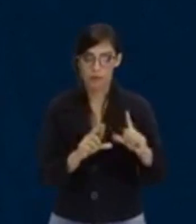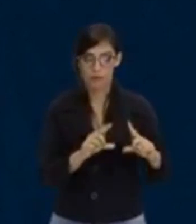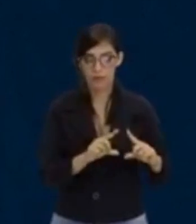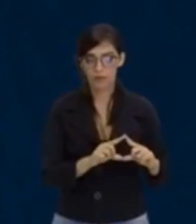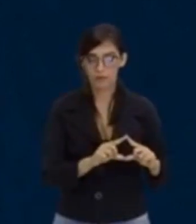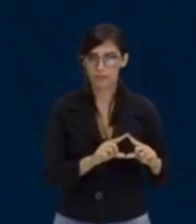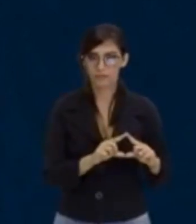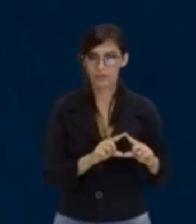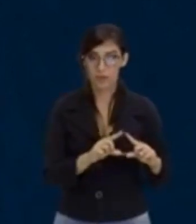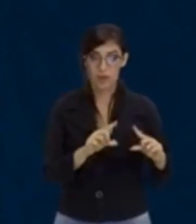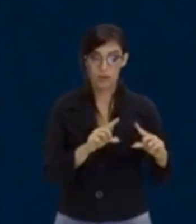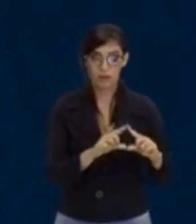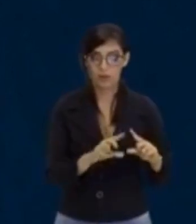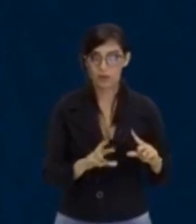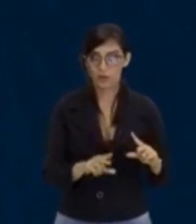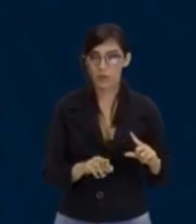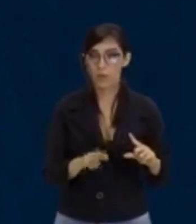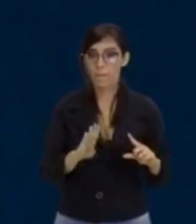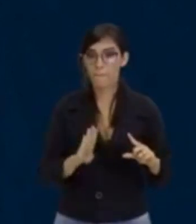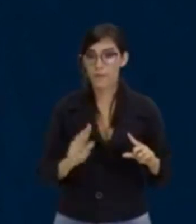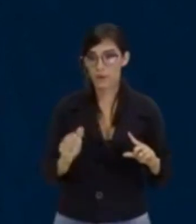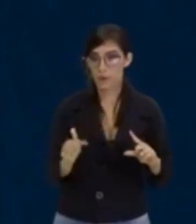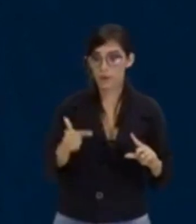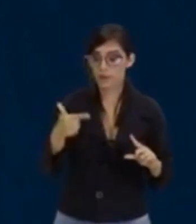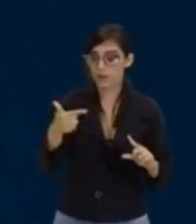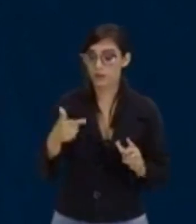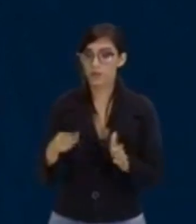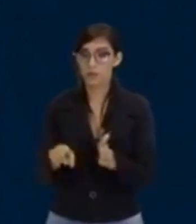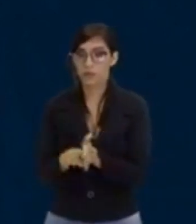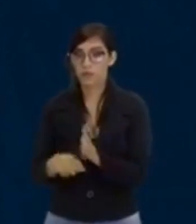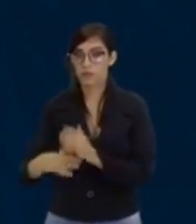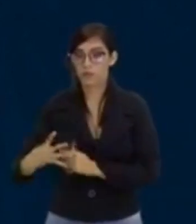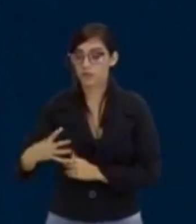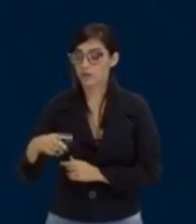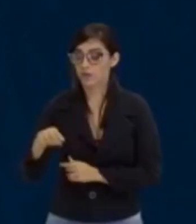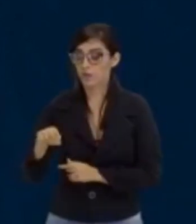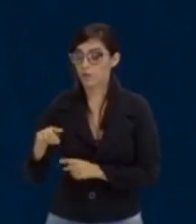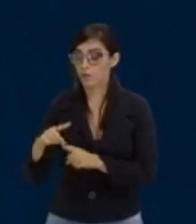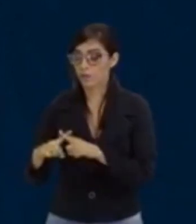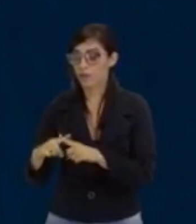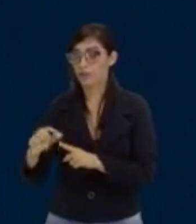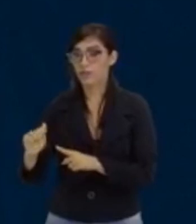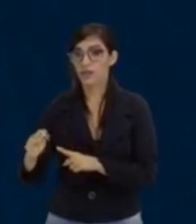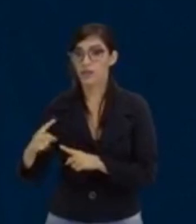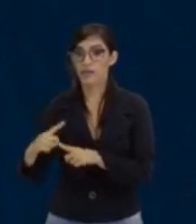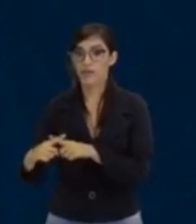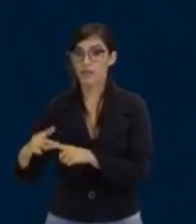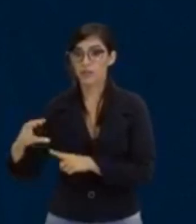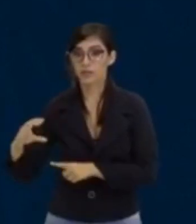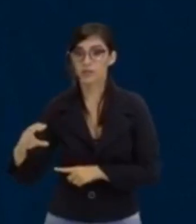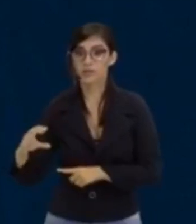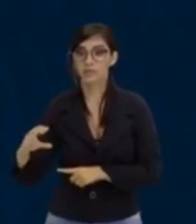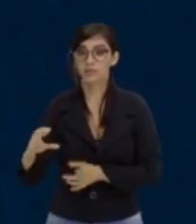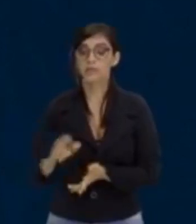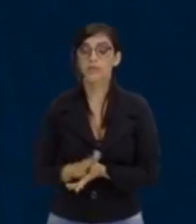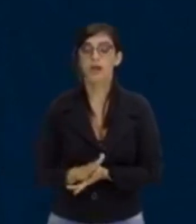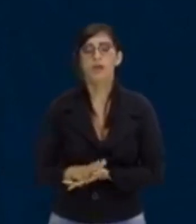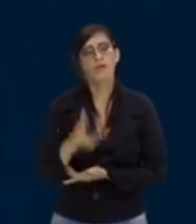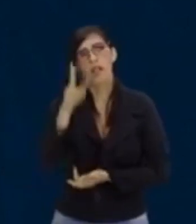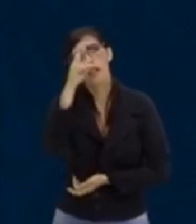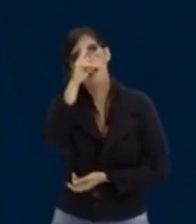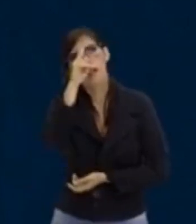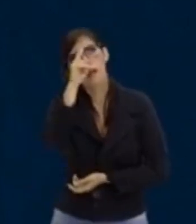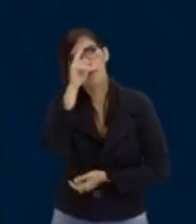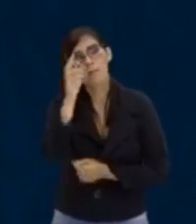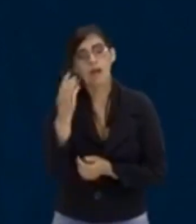quadrado menos 4 vezes a, vezes c. E aí tu vai puxar pela tua memória, pelo nosso último encontro, e vai